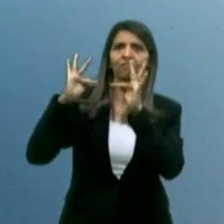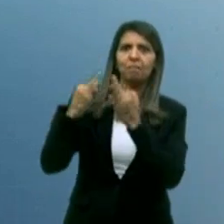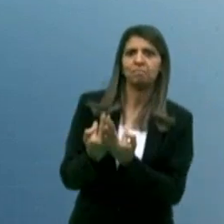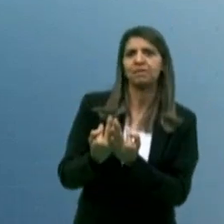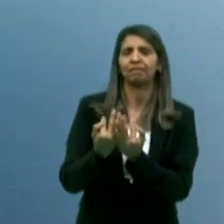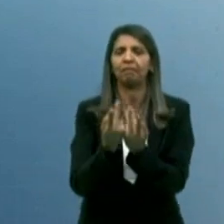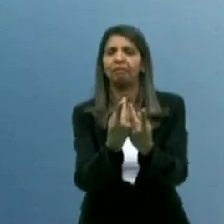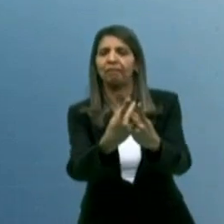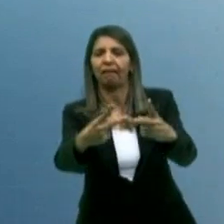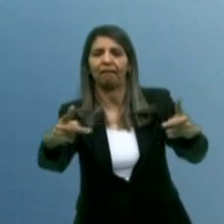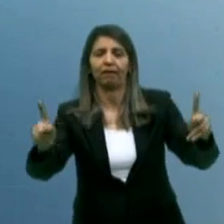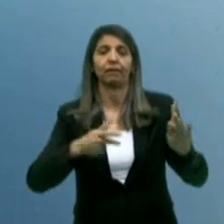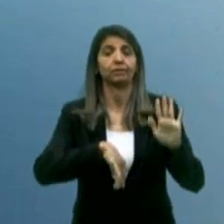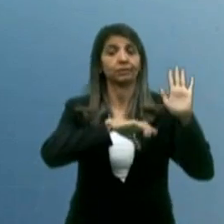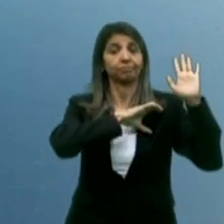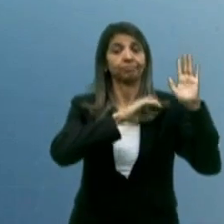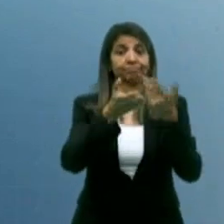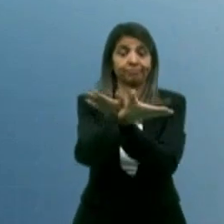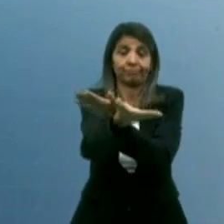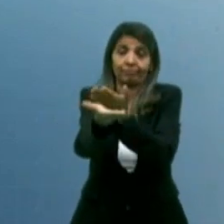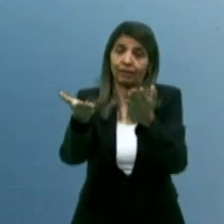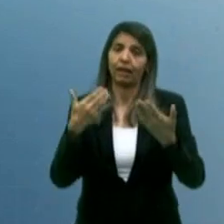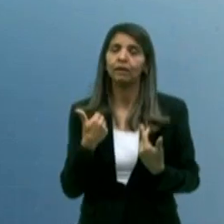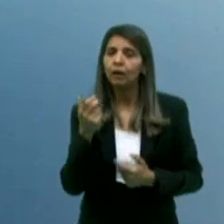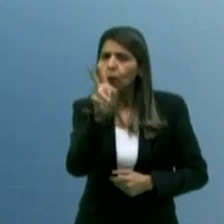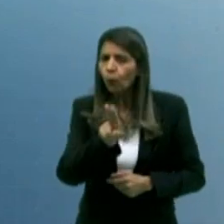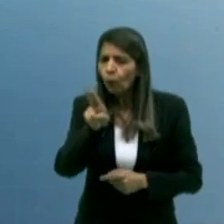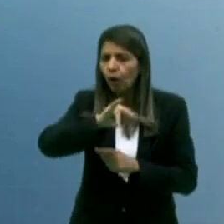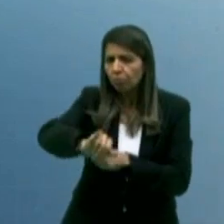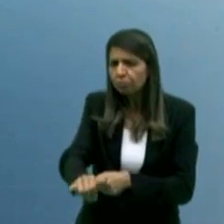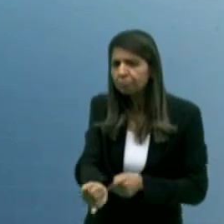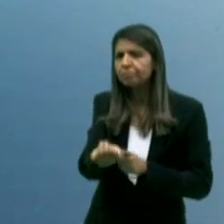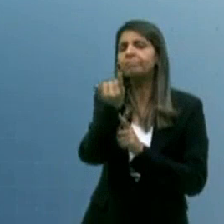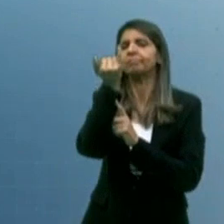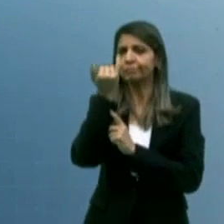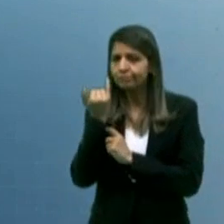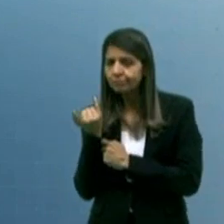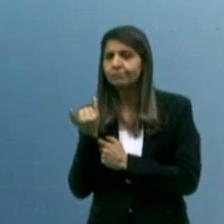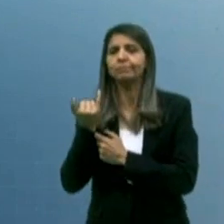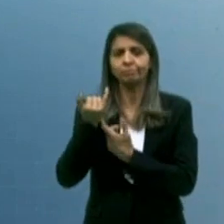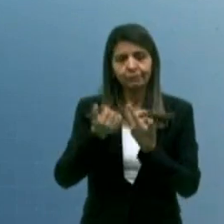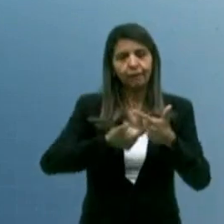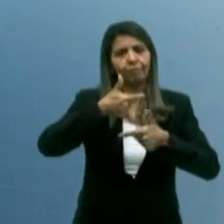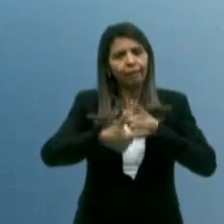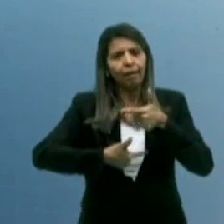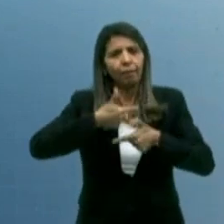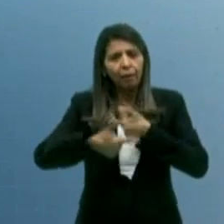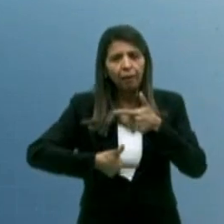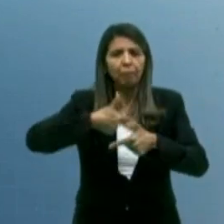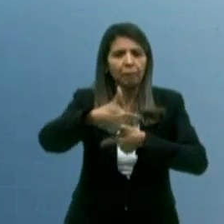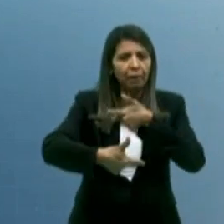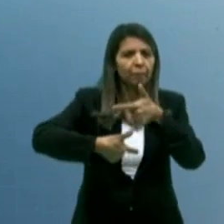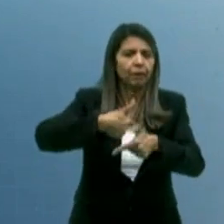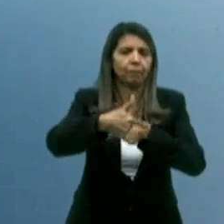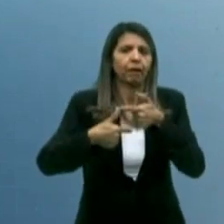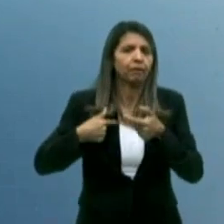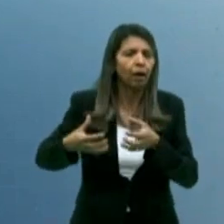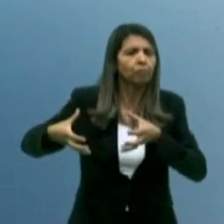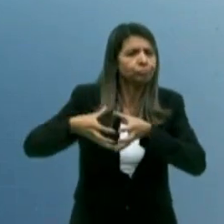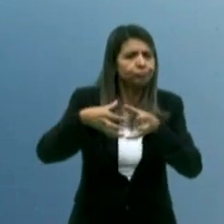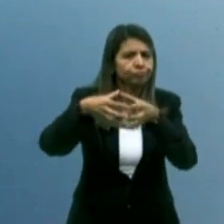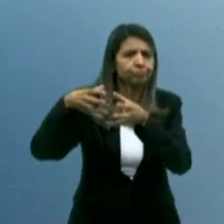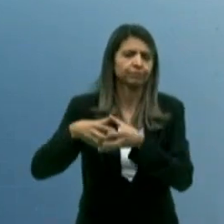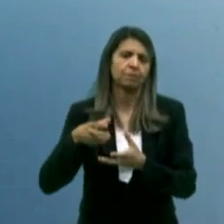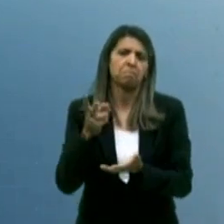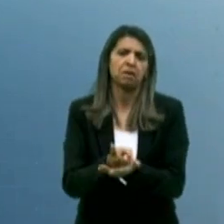São pessoas que são utilizadas dentro do sistema para poder continuar, perpetuar essa situação